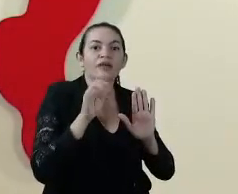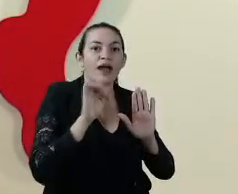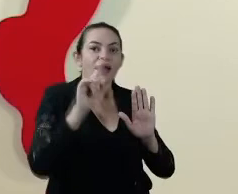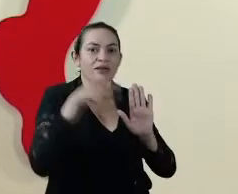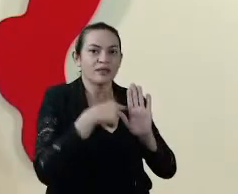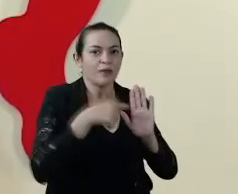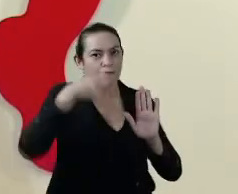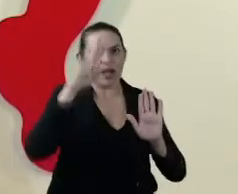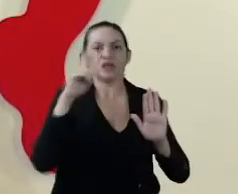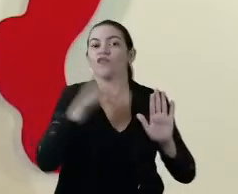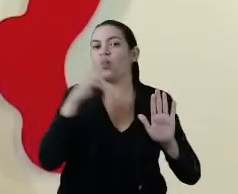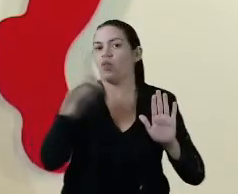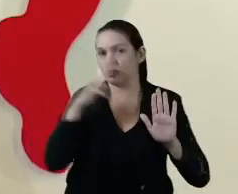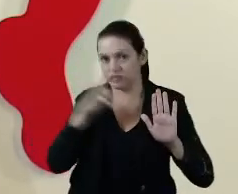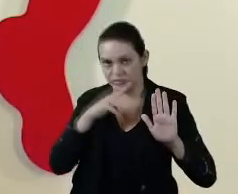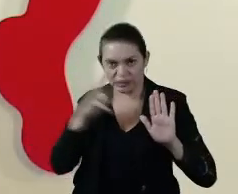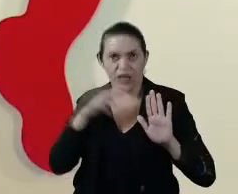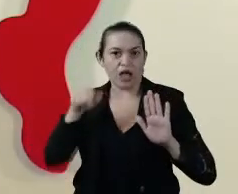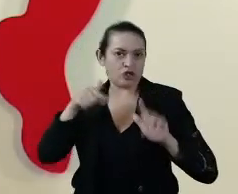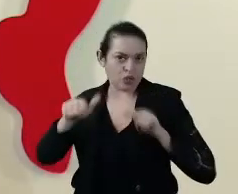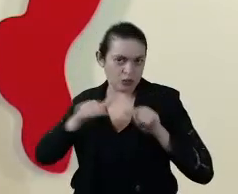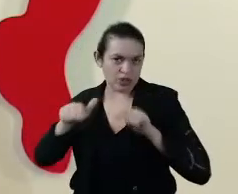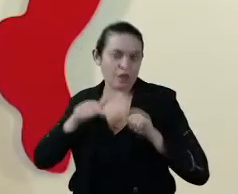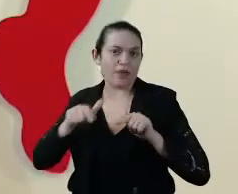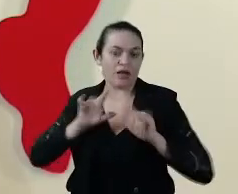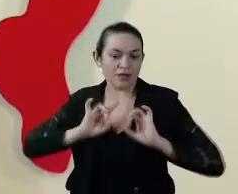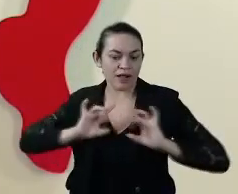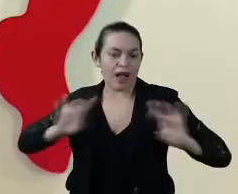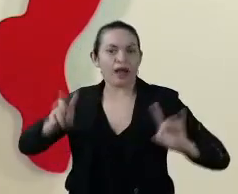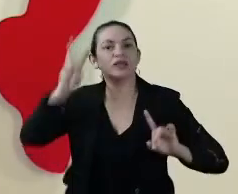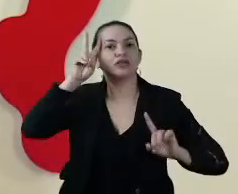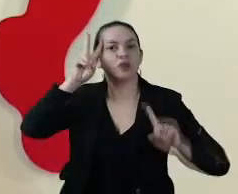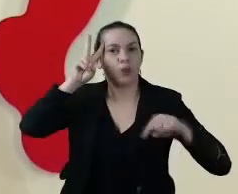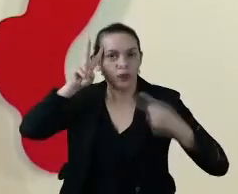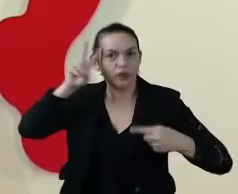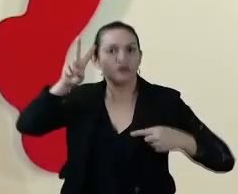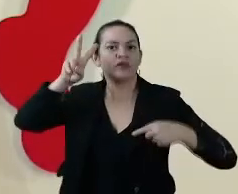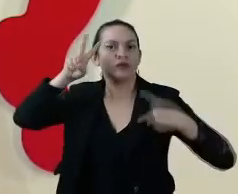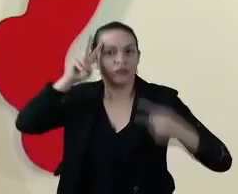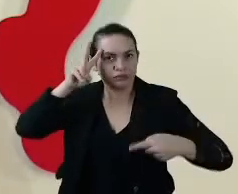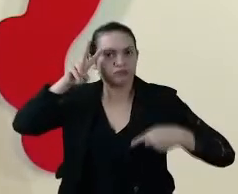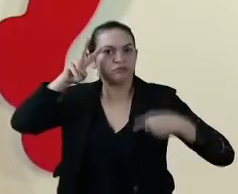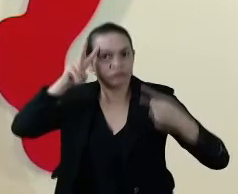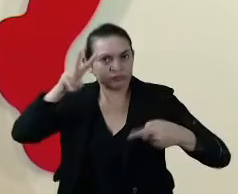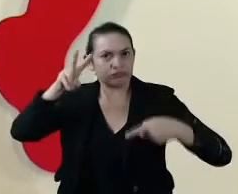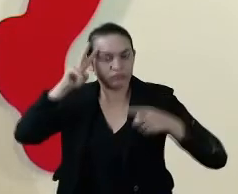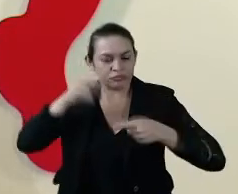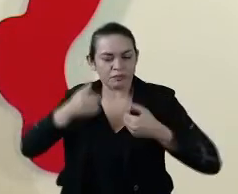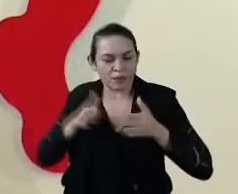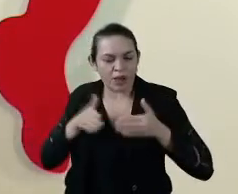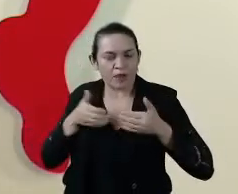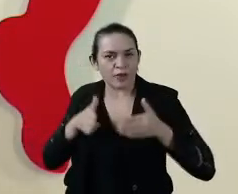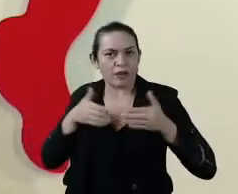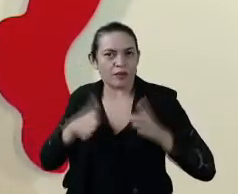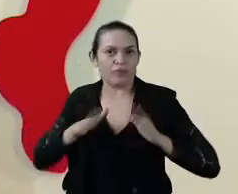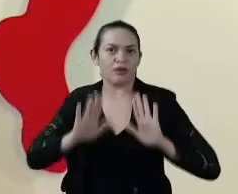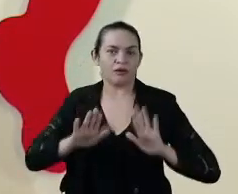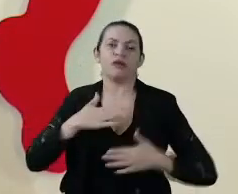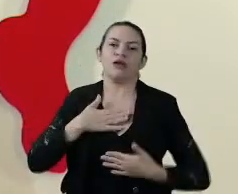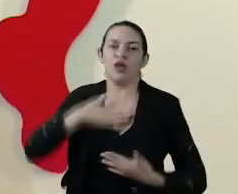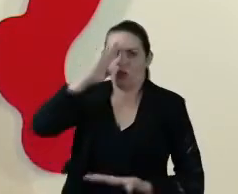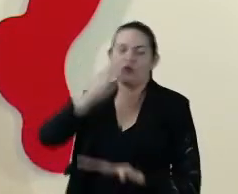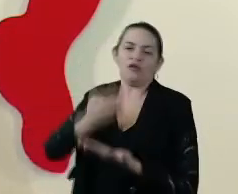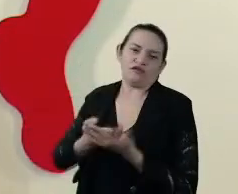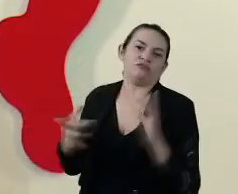velocidade ao trabalho. E eu confio, neste caso, integralmente,